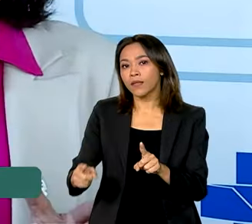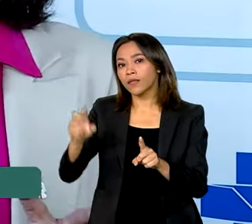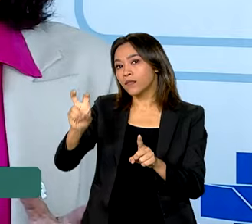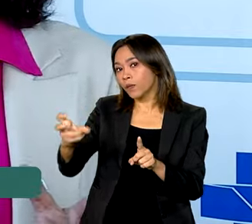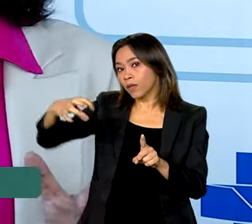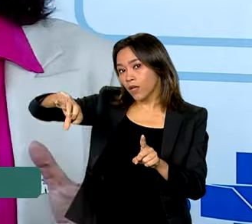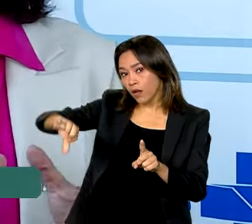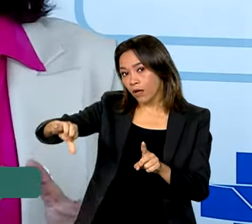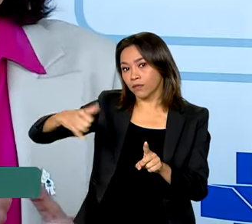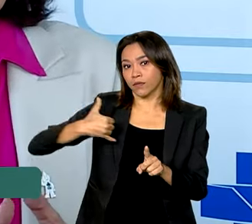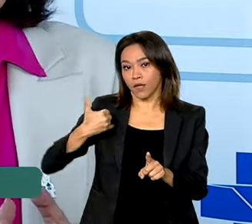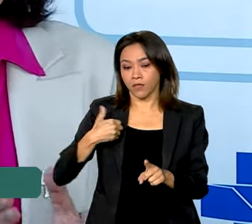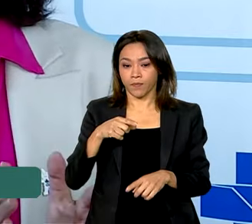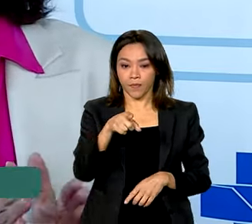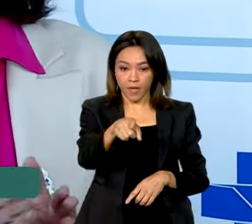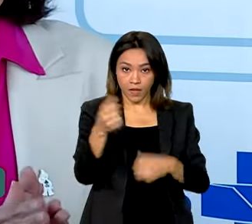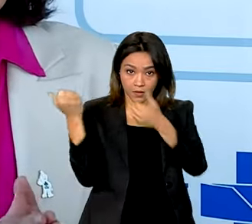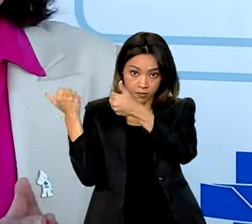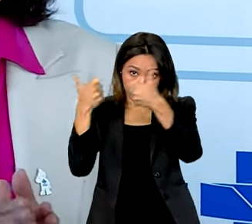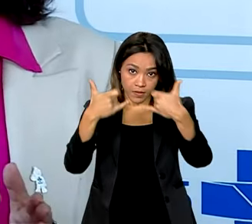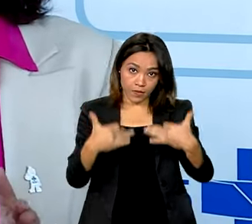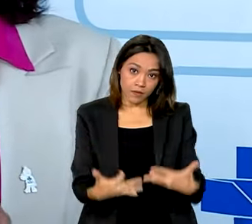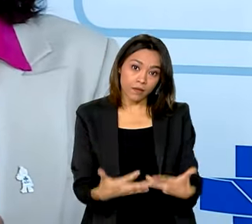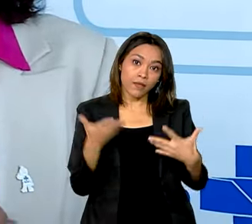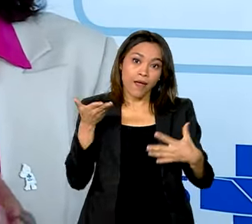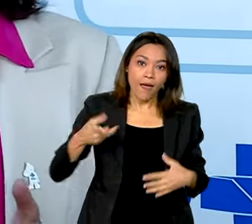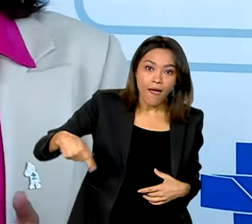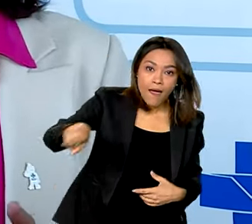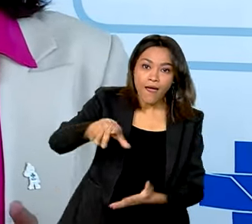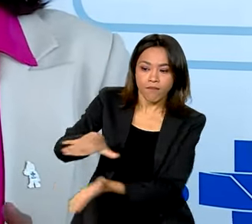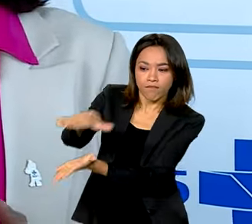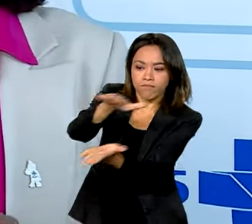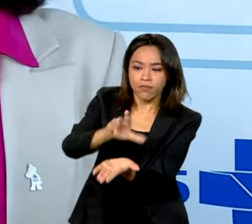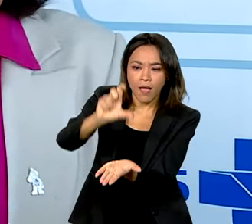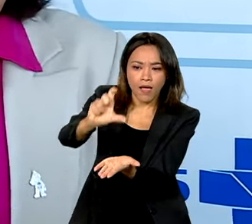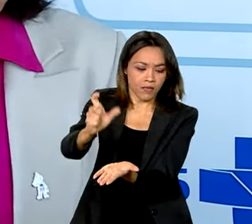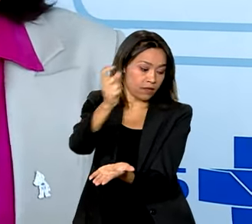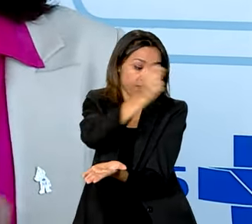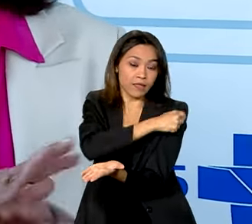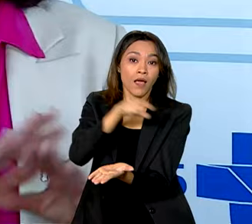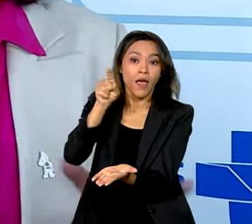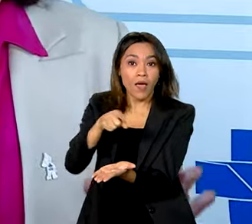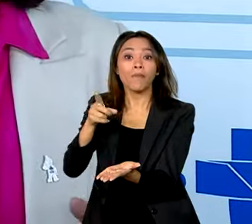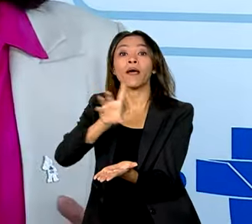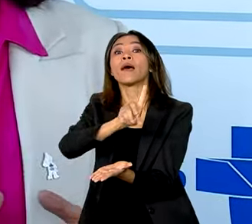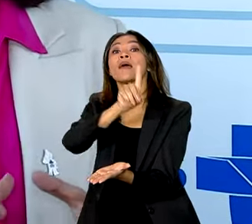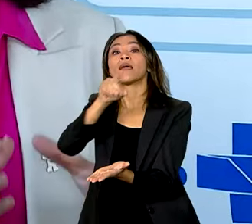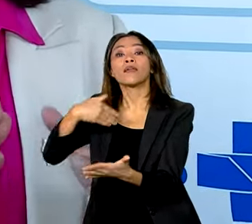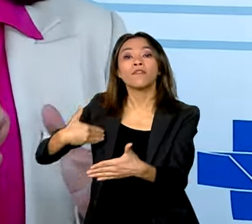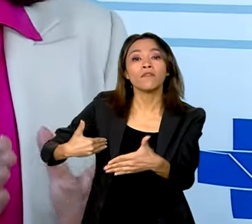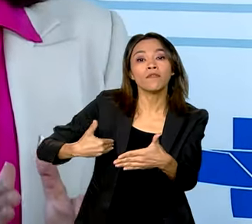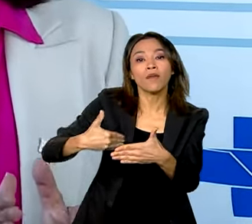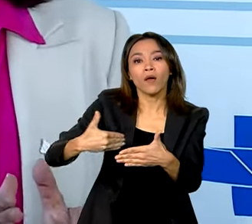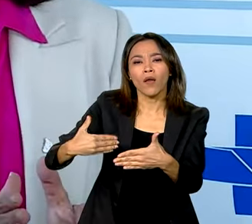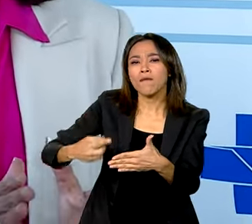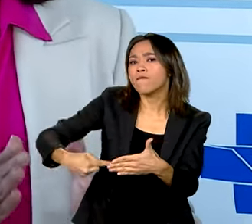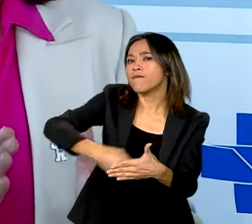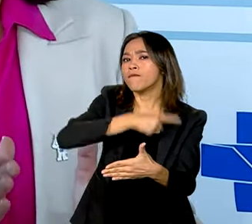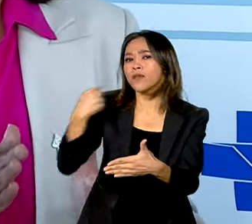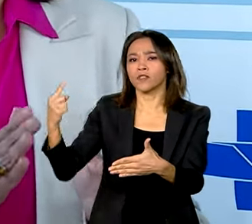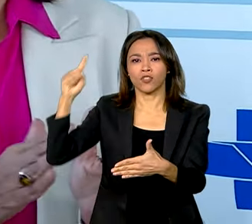exclusivamente para as vacinas que vencem no dia 30 de abril, exclusivamente. A